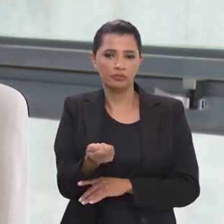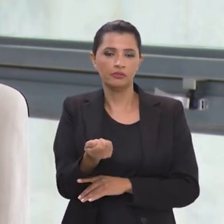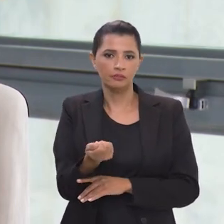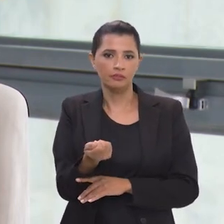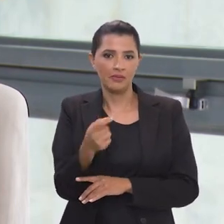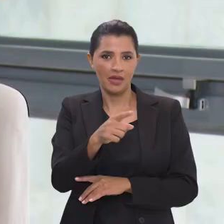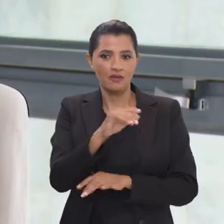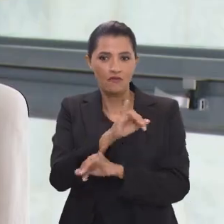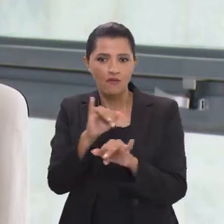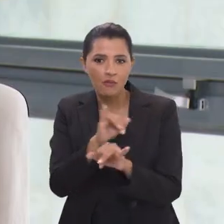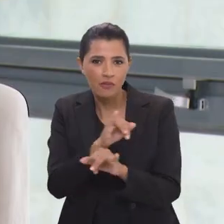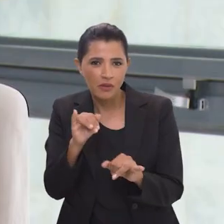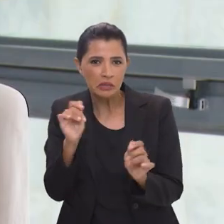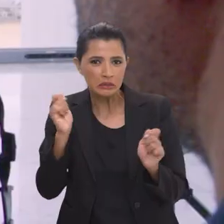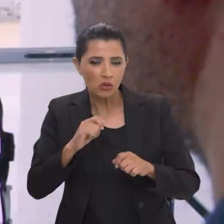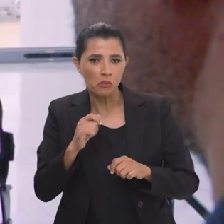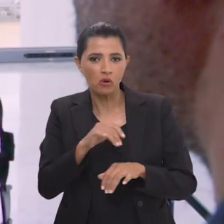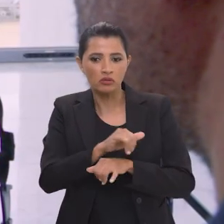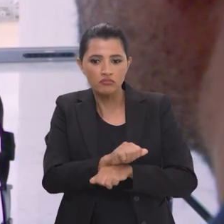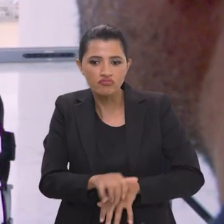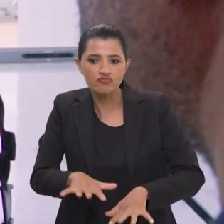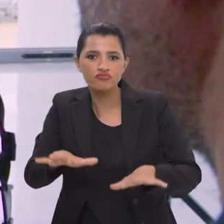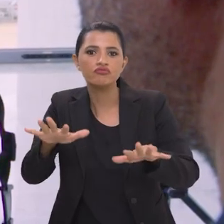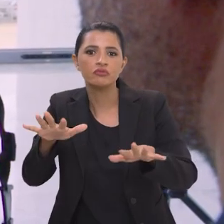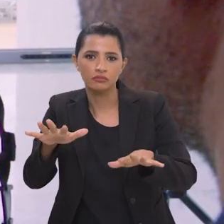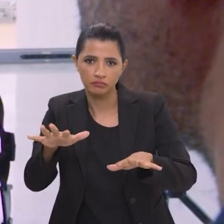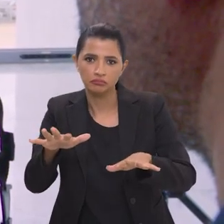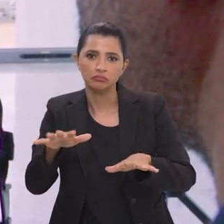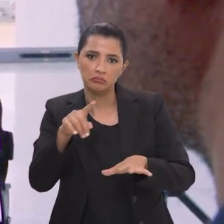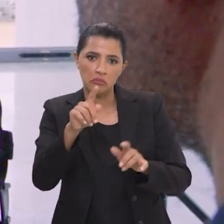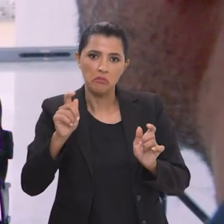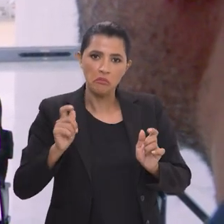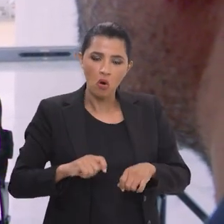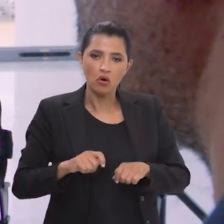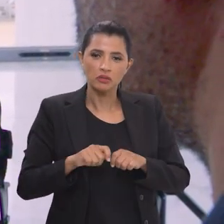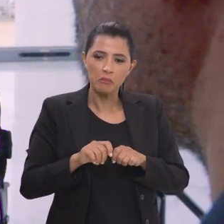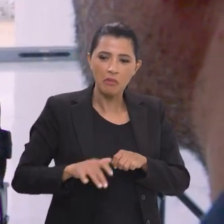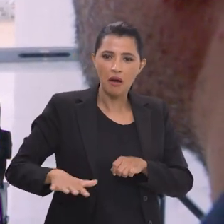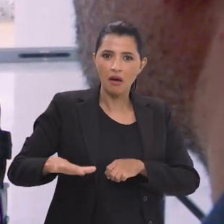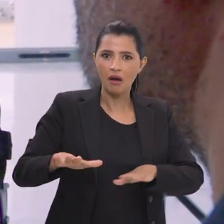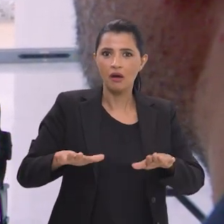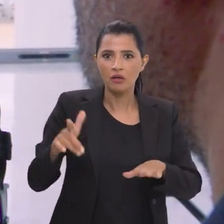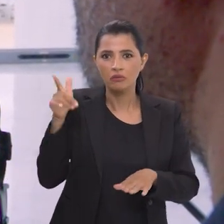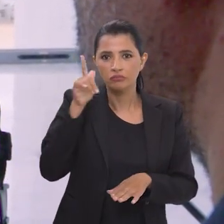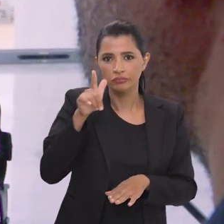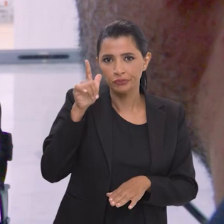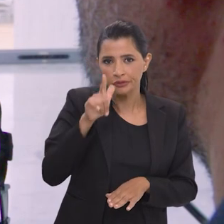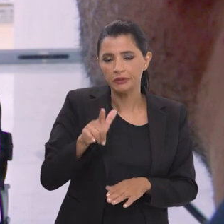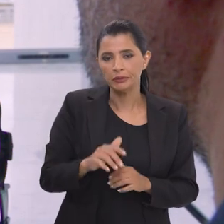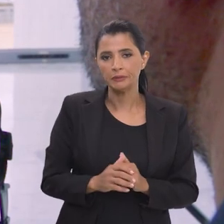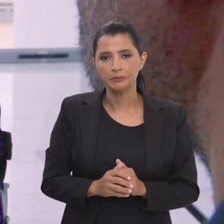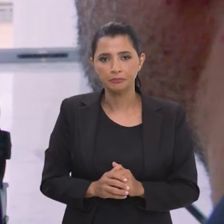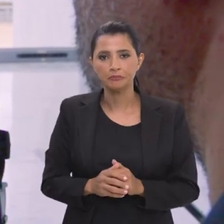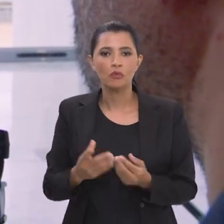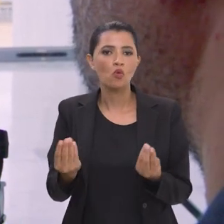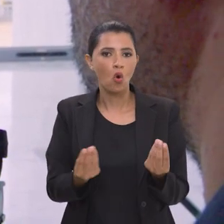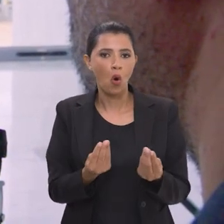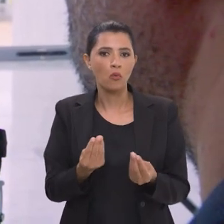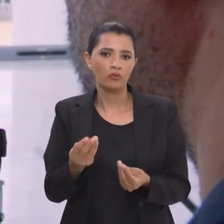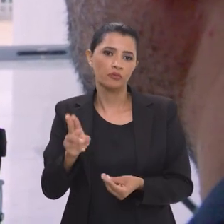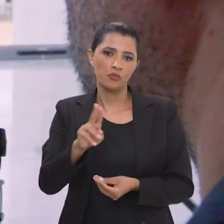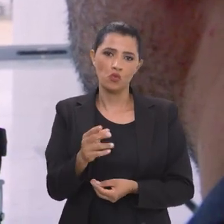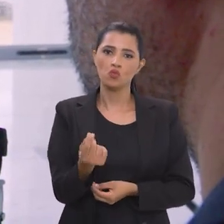bota dinheiro para que essa informação possa circular para que ela possa ganhar um alcance